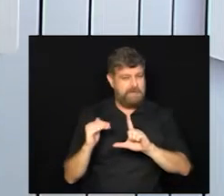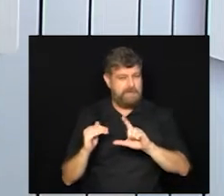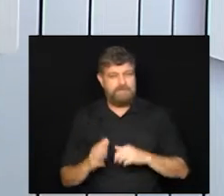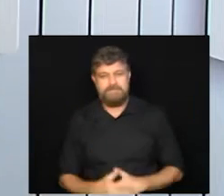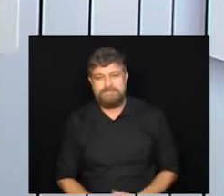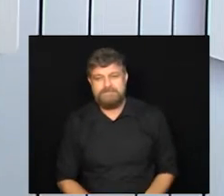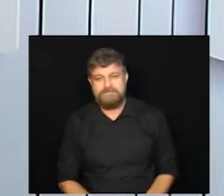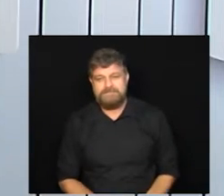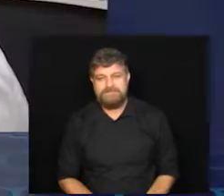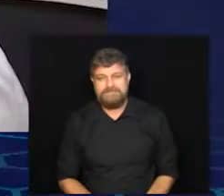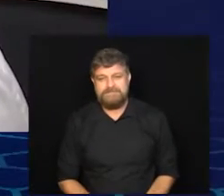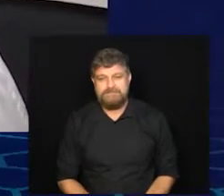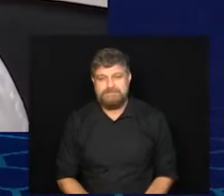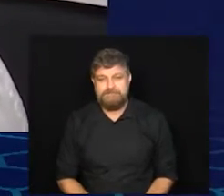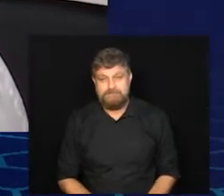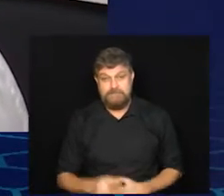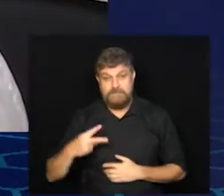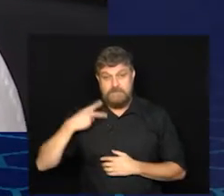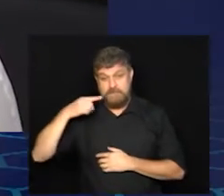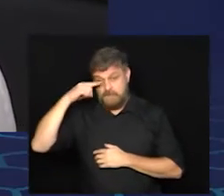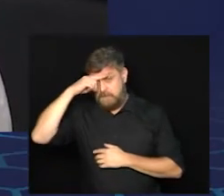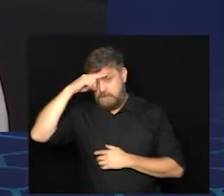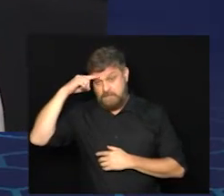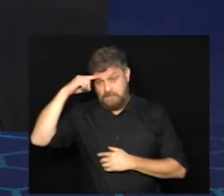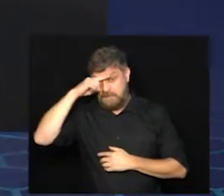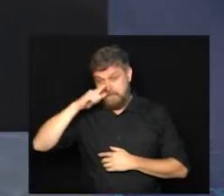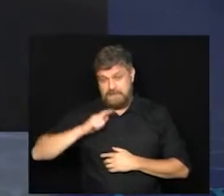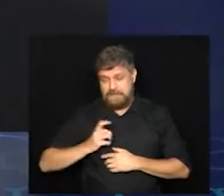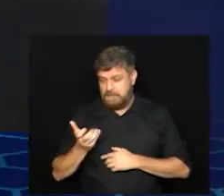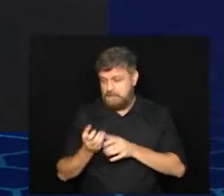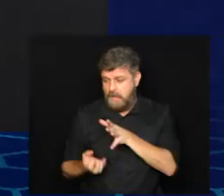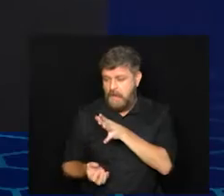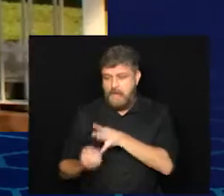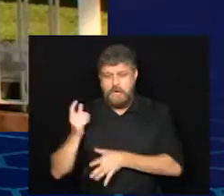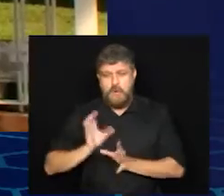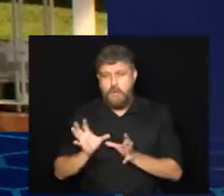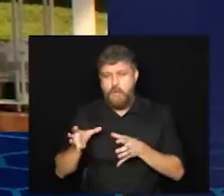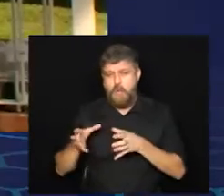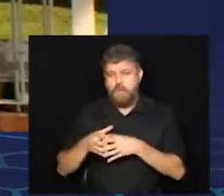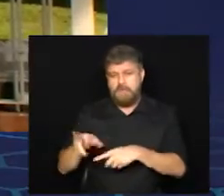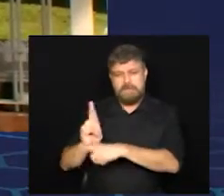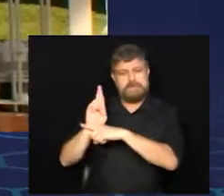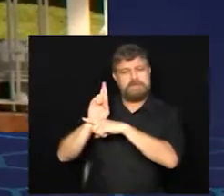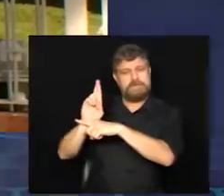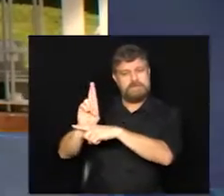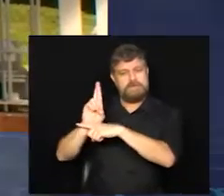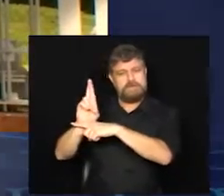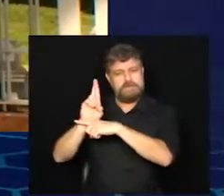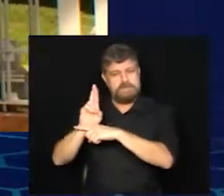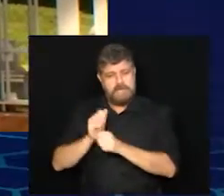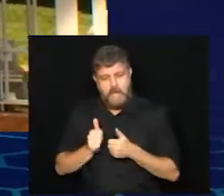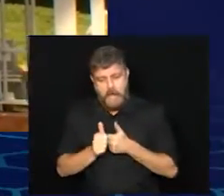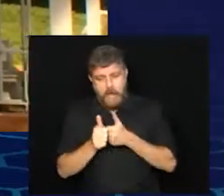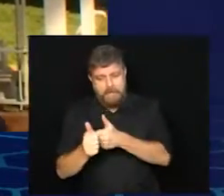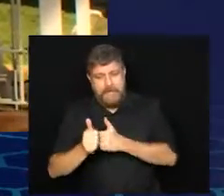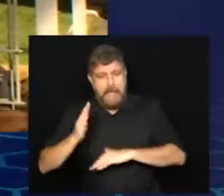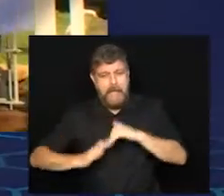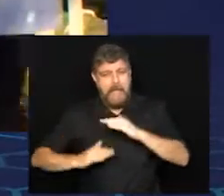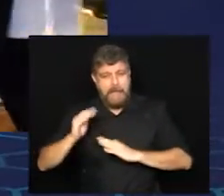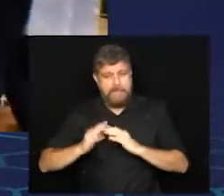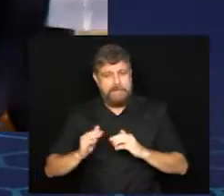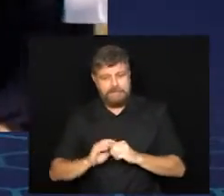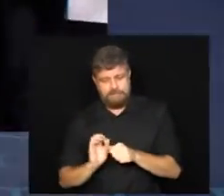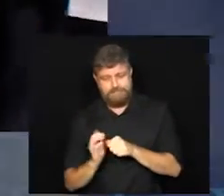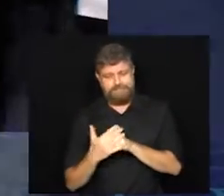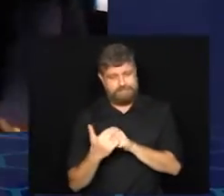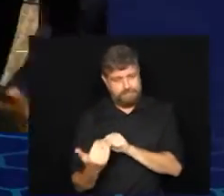de hoje. Vereador Felipe Marquesi quer a criação de comissão de representação para acompanhar as ações de combate